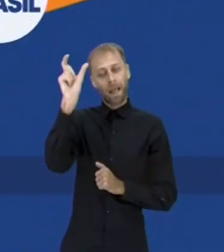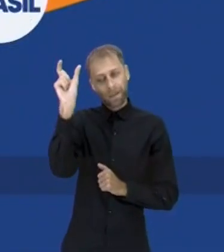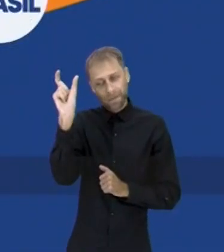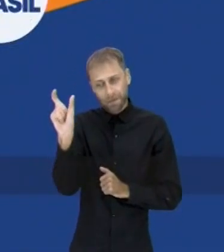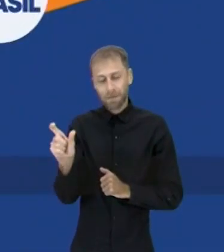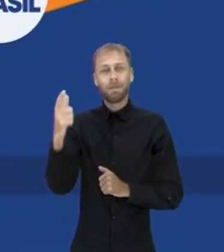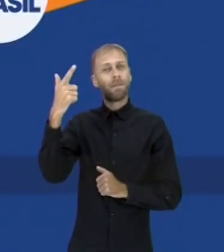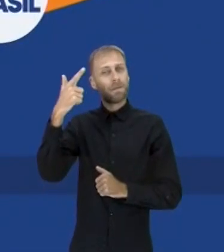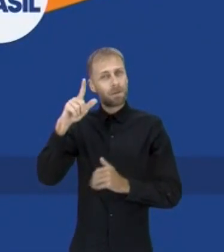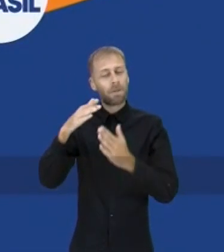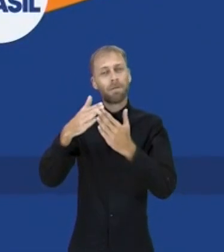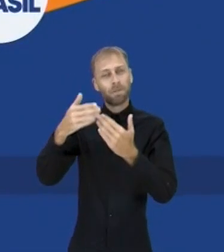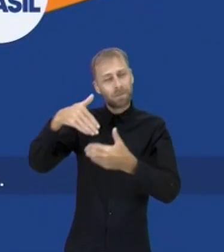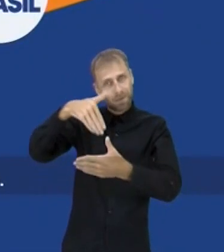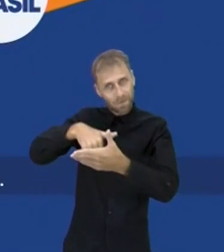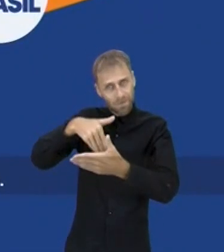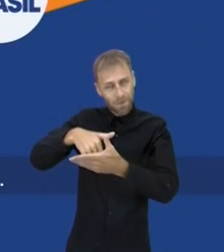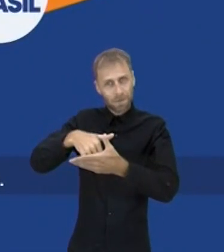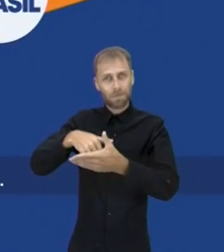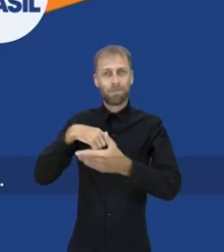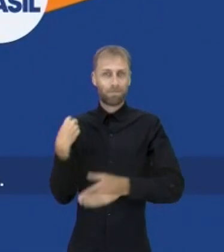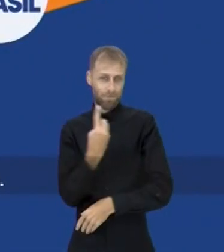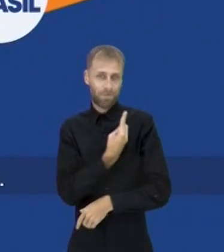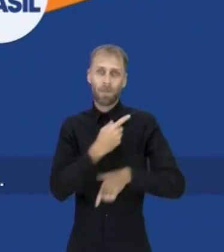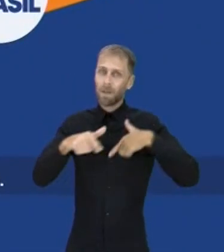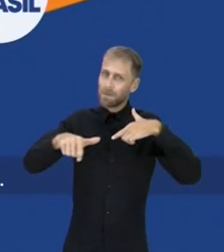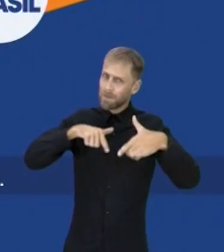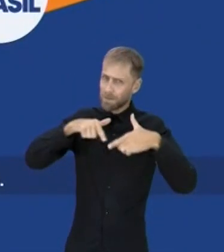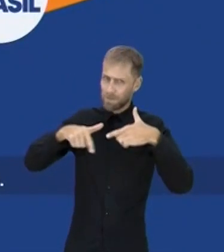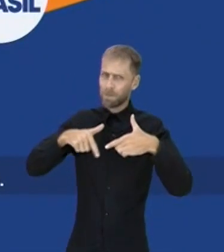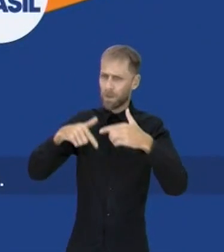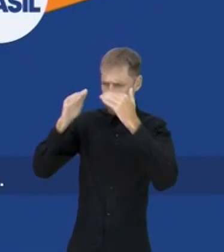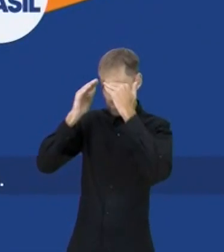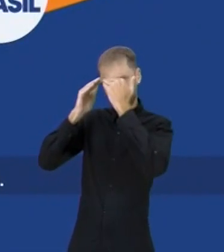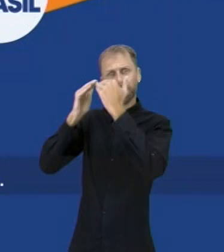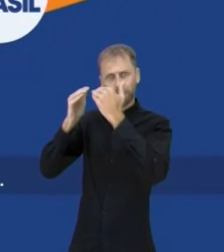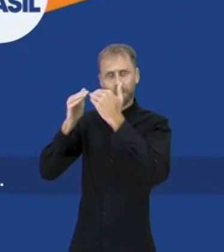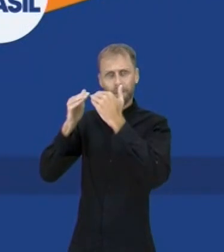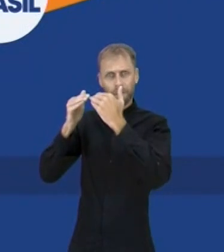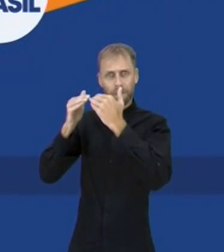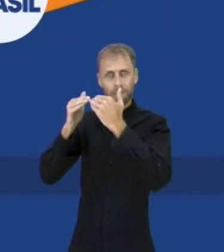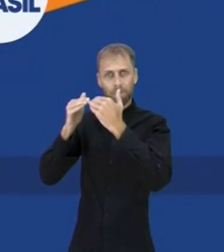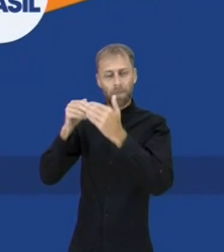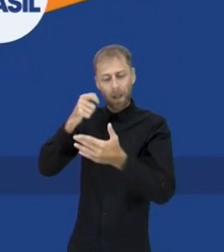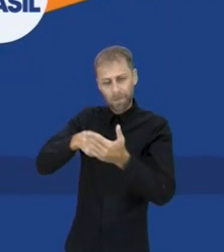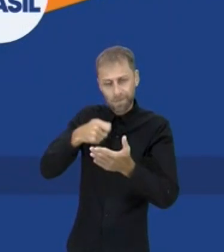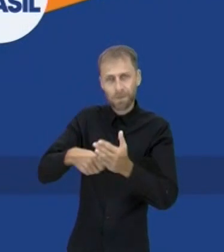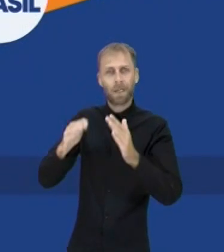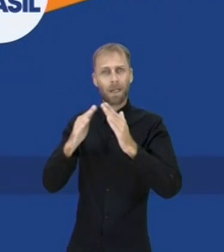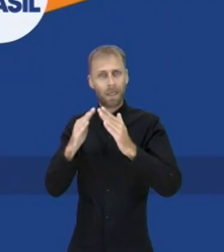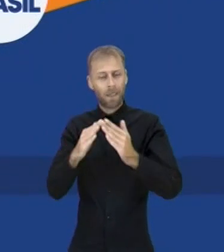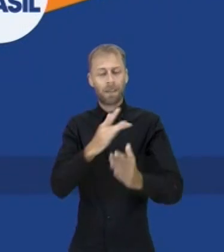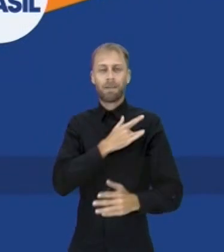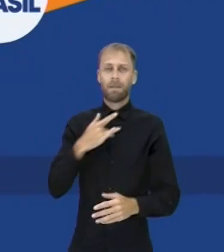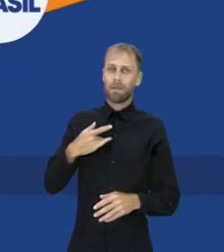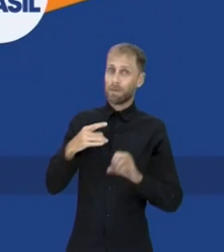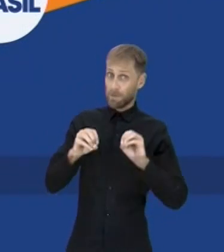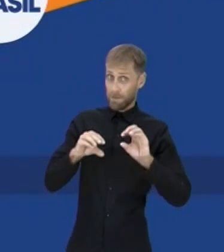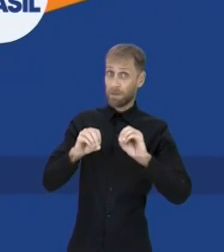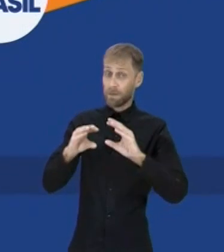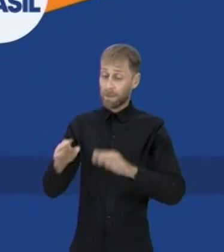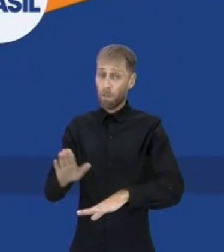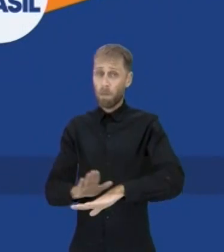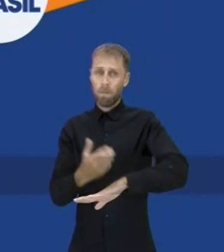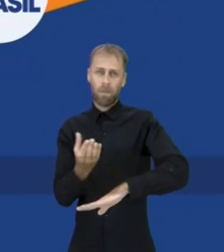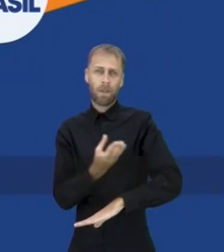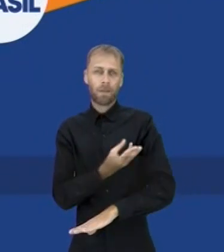vez para pedir o seu voto. Vamos trabalhar para diminuir a fria de esperança no sul. Vamos lutar por moradia, saúde e educação, com